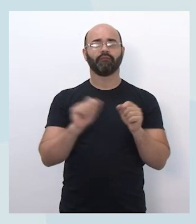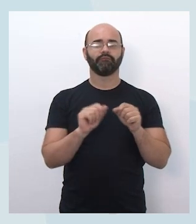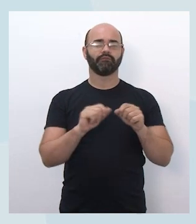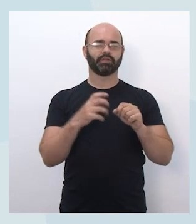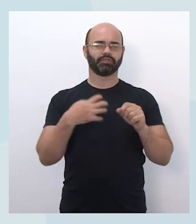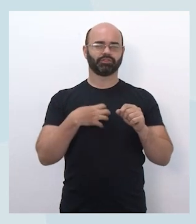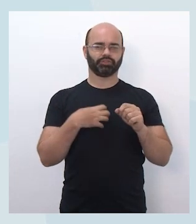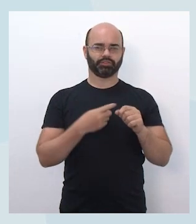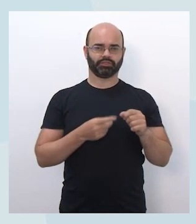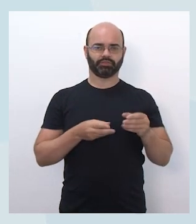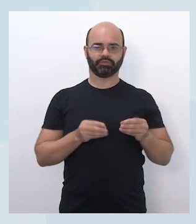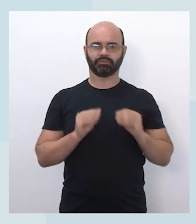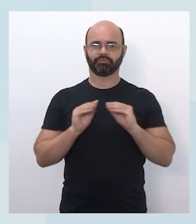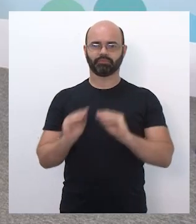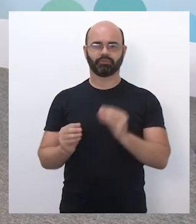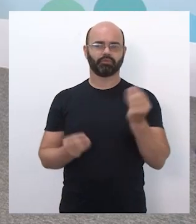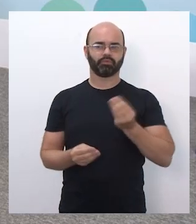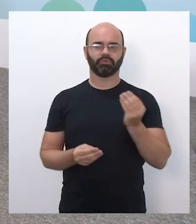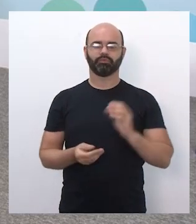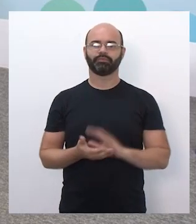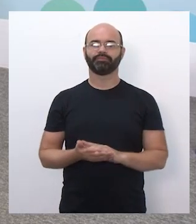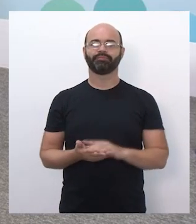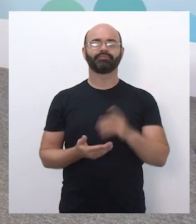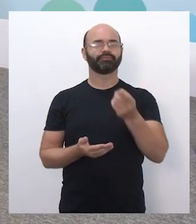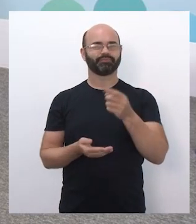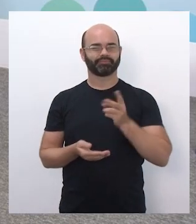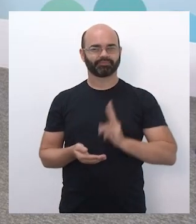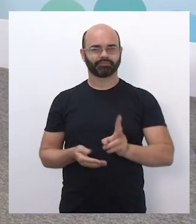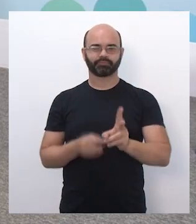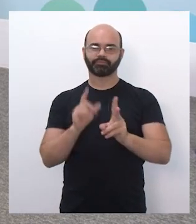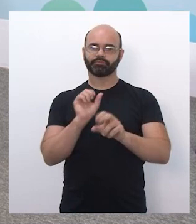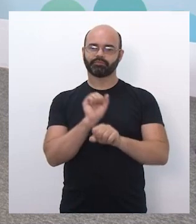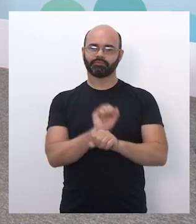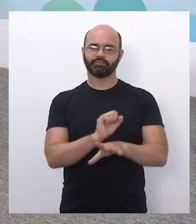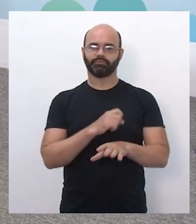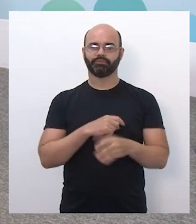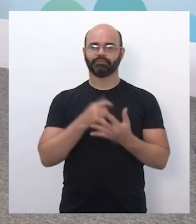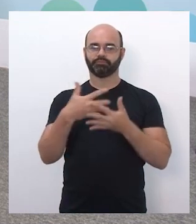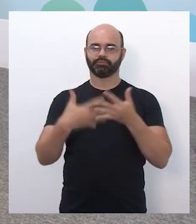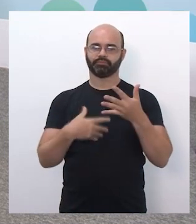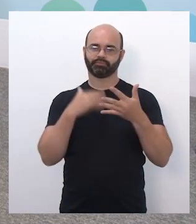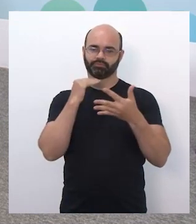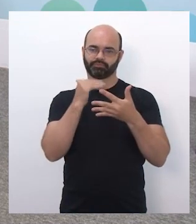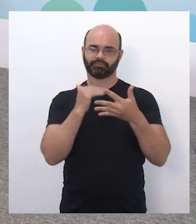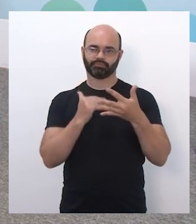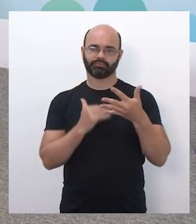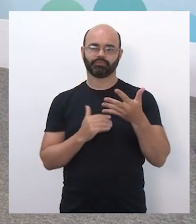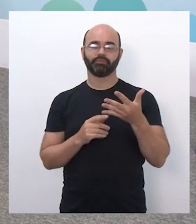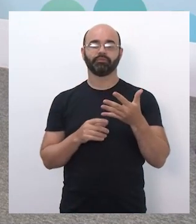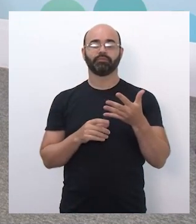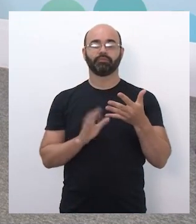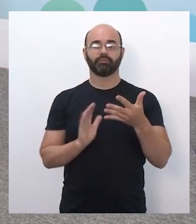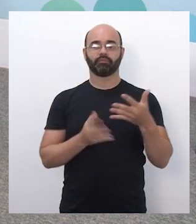Dani, só antes de você seguir, eu queria reforçar aqui o caminho para quem quer